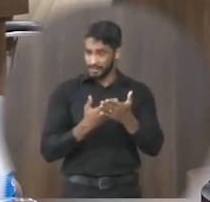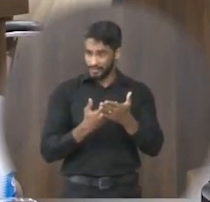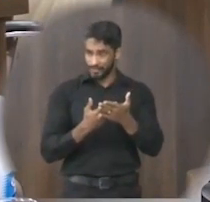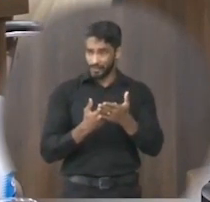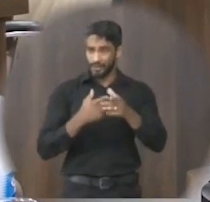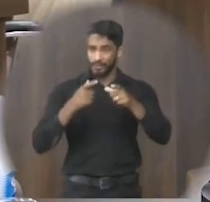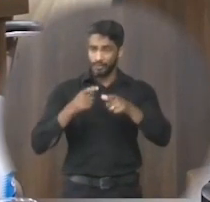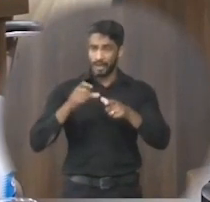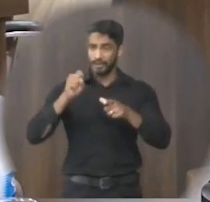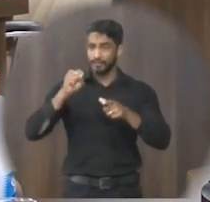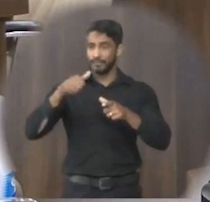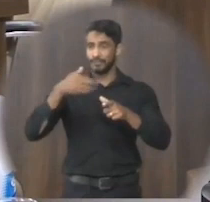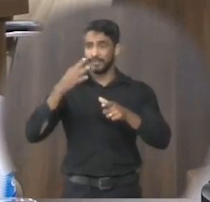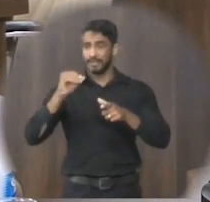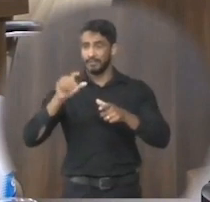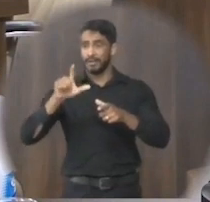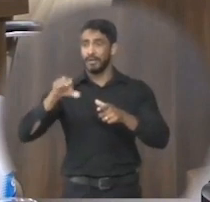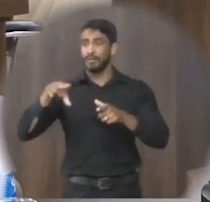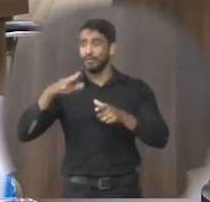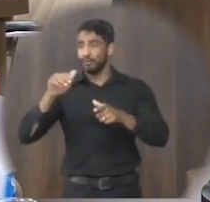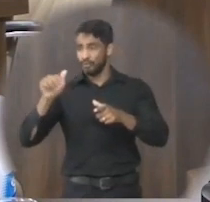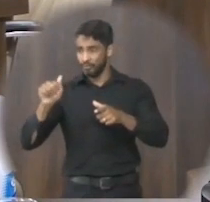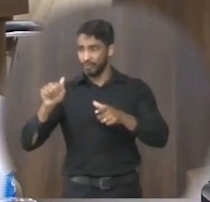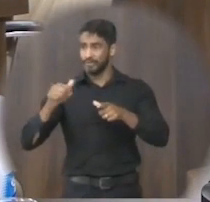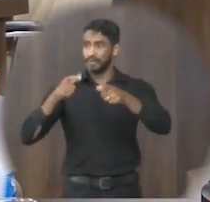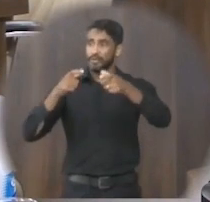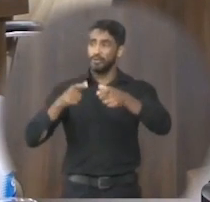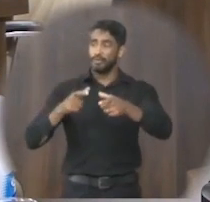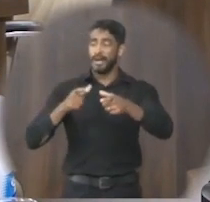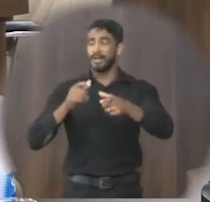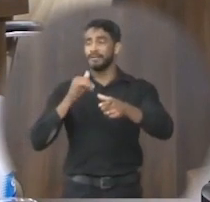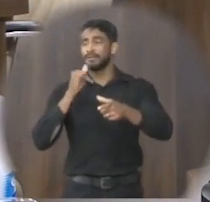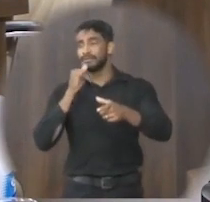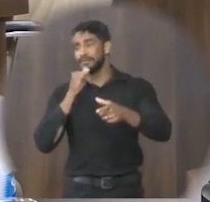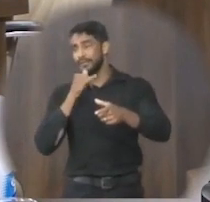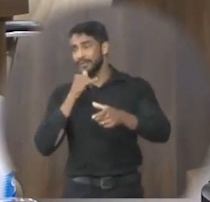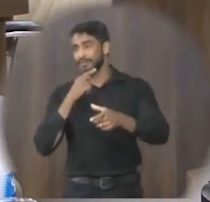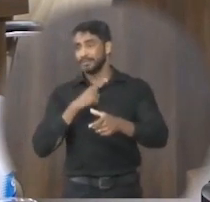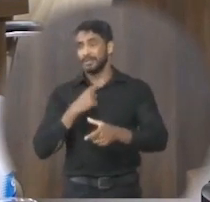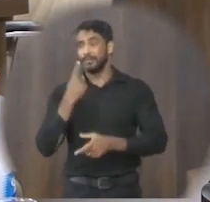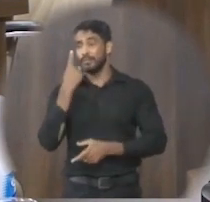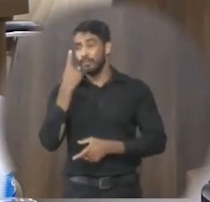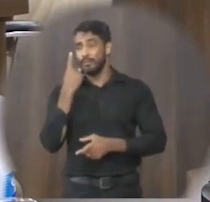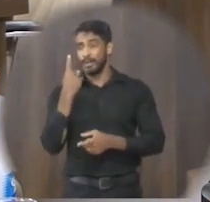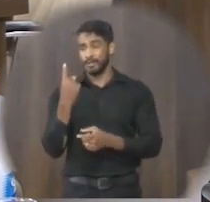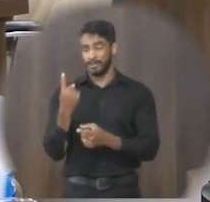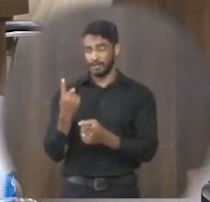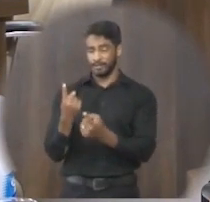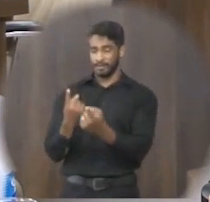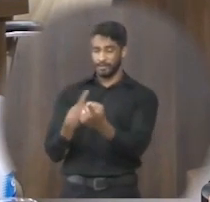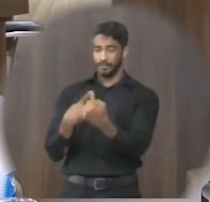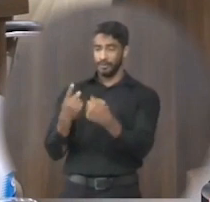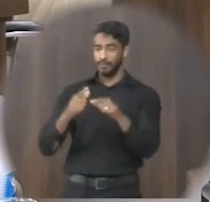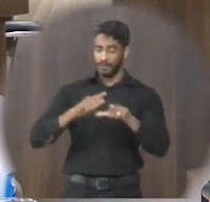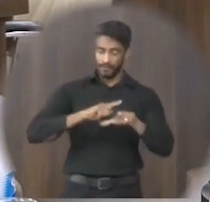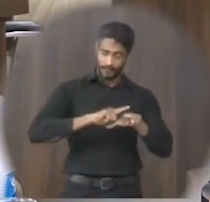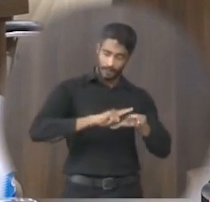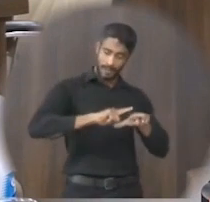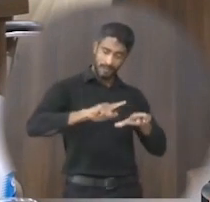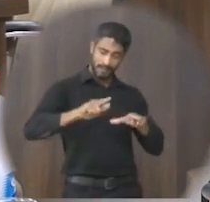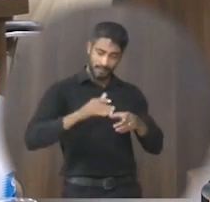me indagaram que lá só no bairro infelizmente só tem uma rua asfaltada que dá